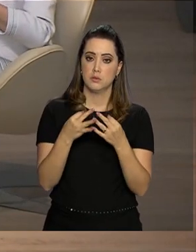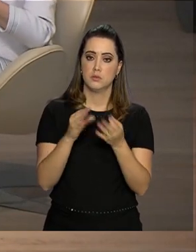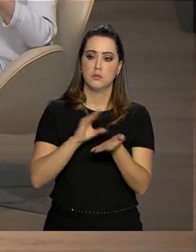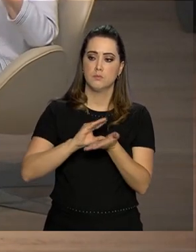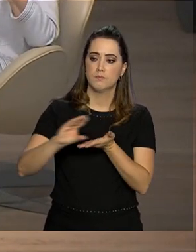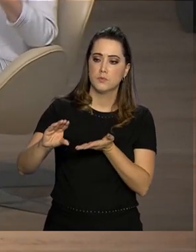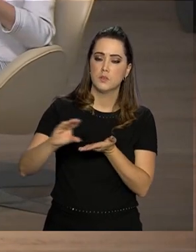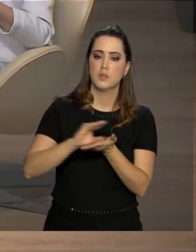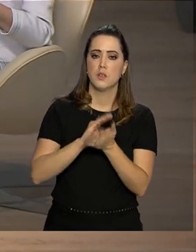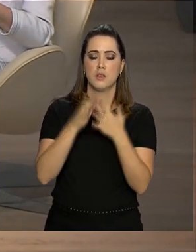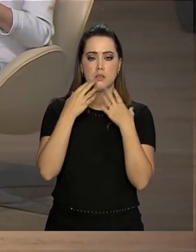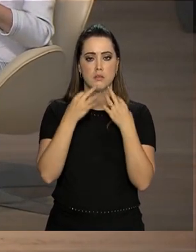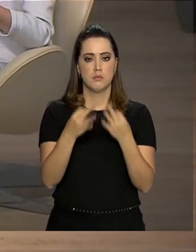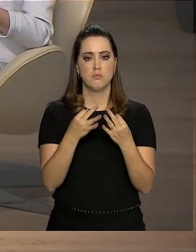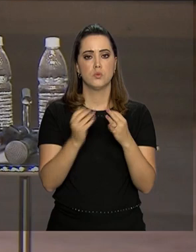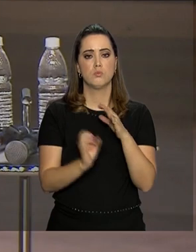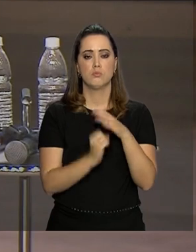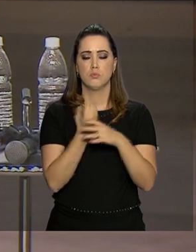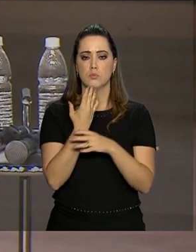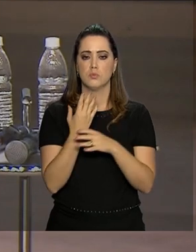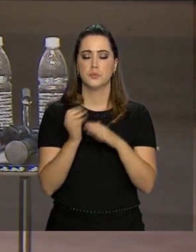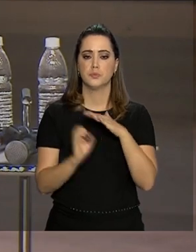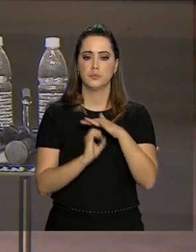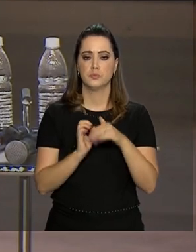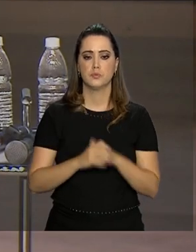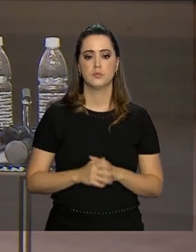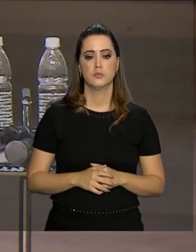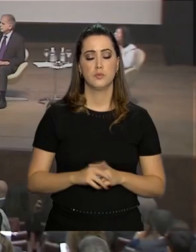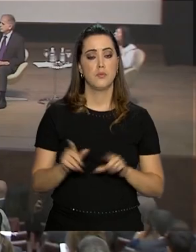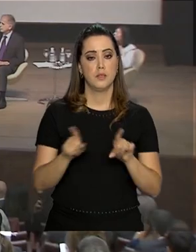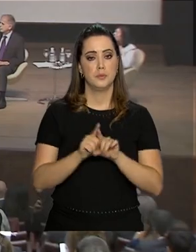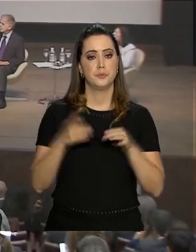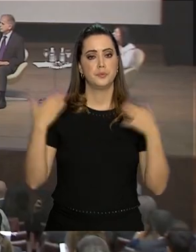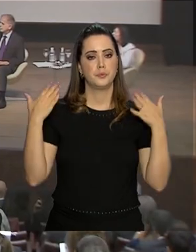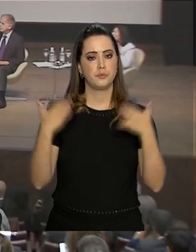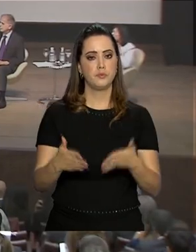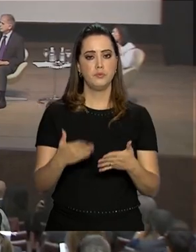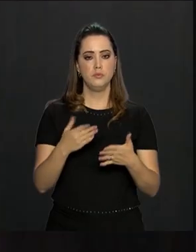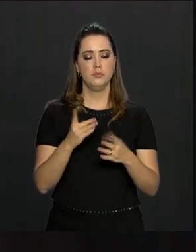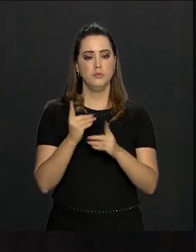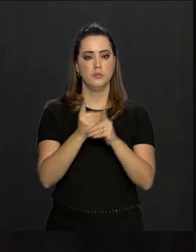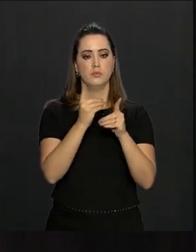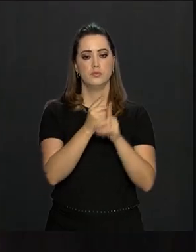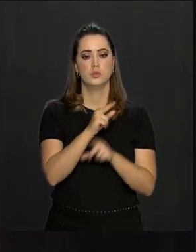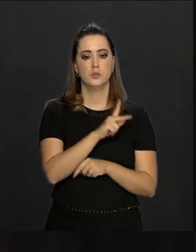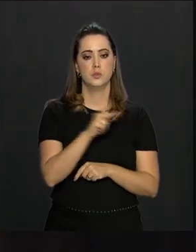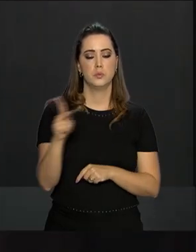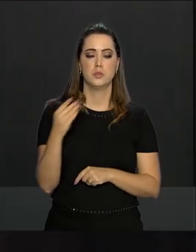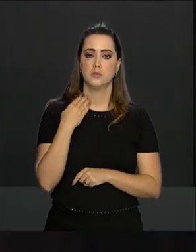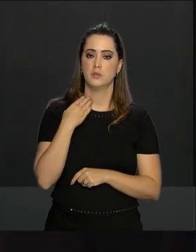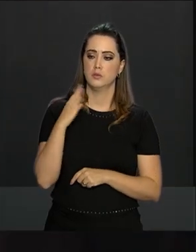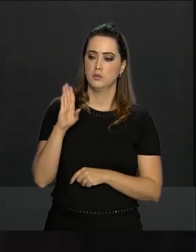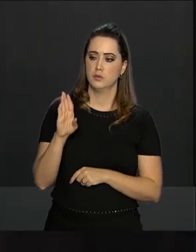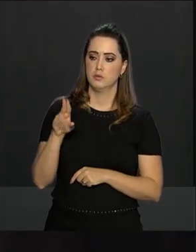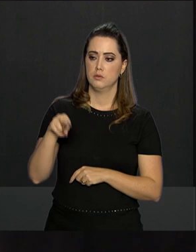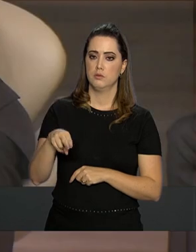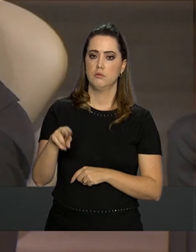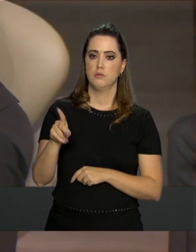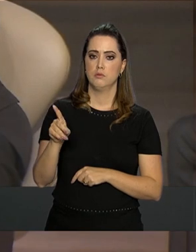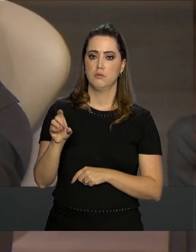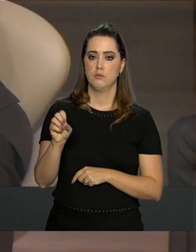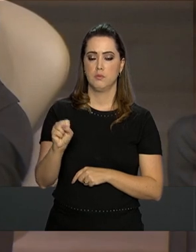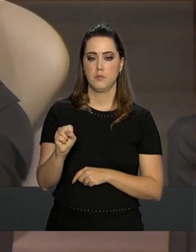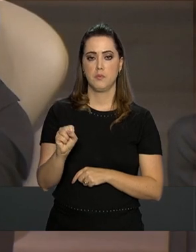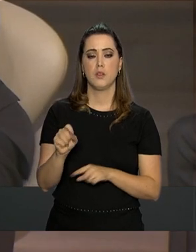que é um setor que atrai muito investimento. Além de Paulo Guedes, também participaram desse encontro o presidente do BNDES, Joaquim Levy,